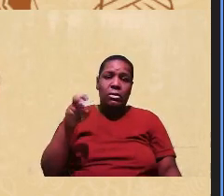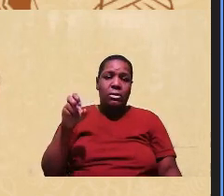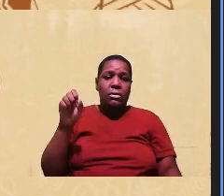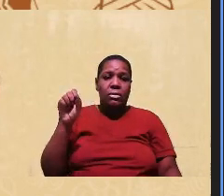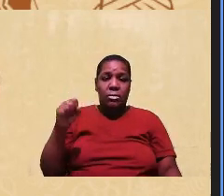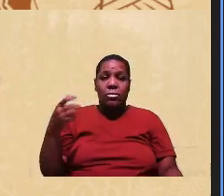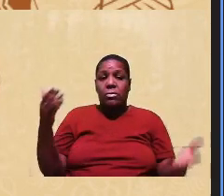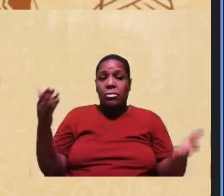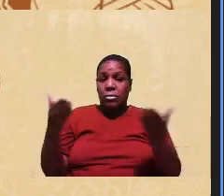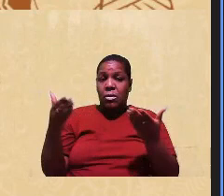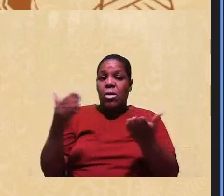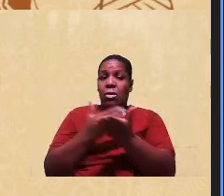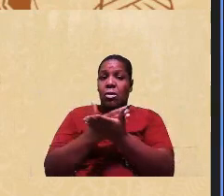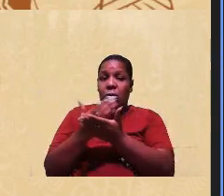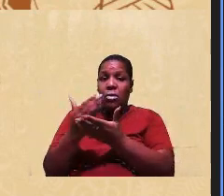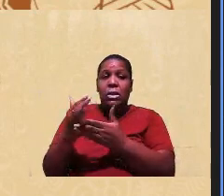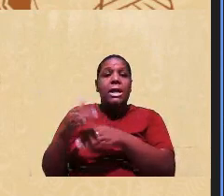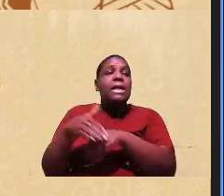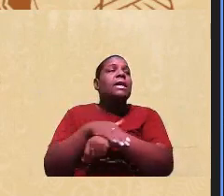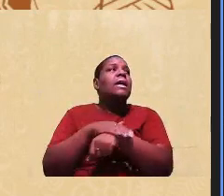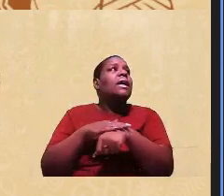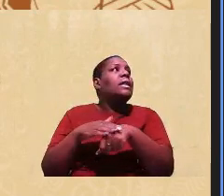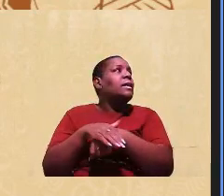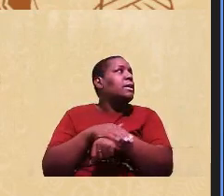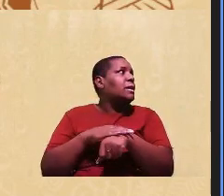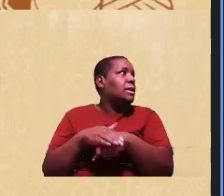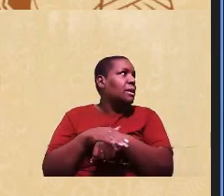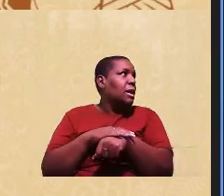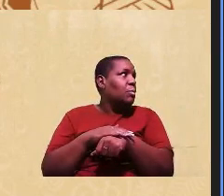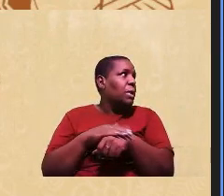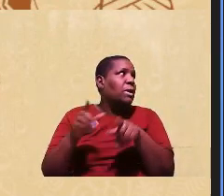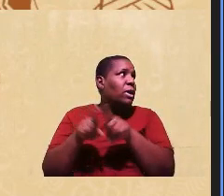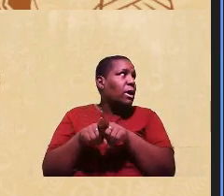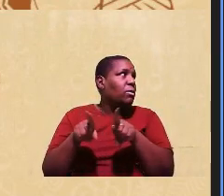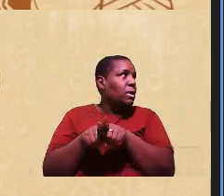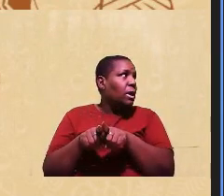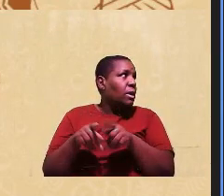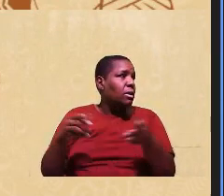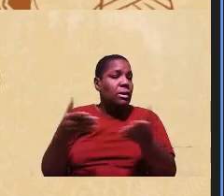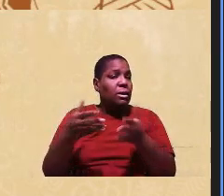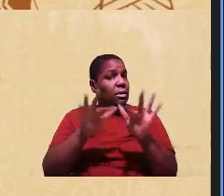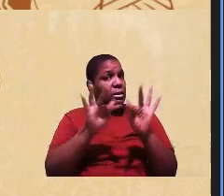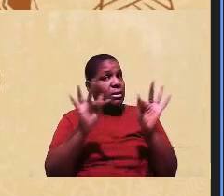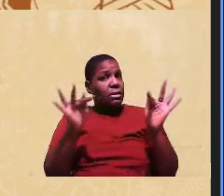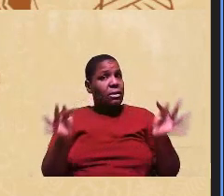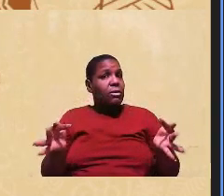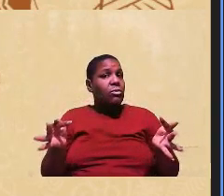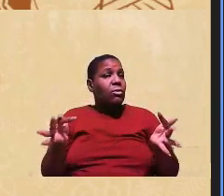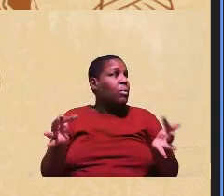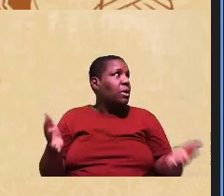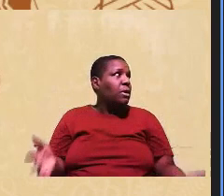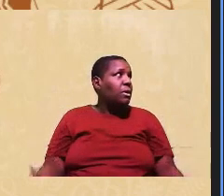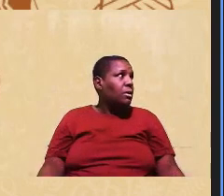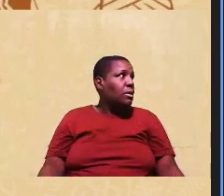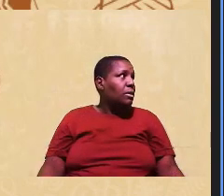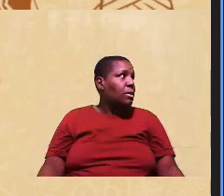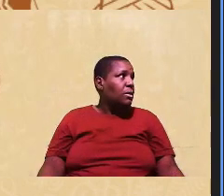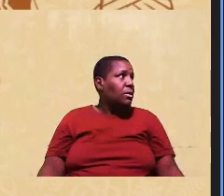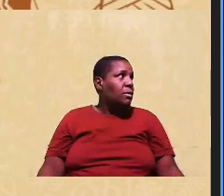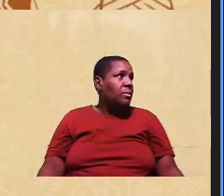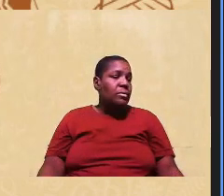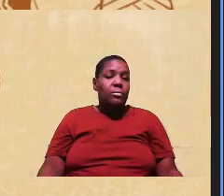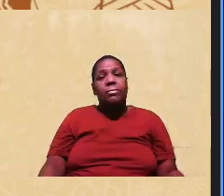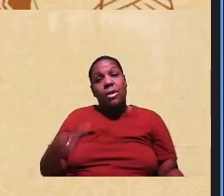Porque nem comecei a conversar aqui. É um processo simples, 90% é sim, você vai olhar, o